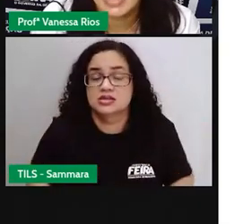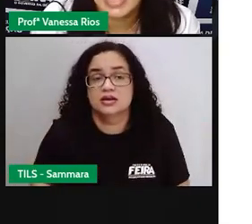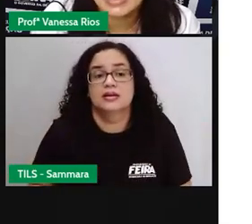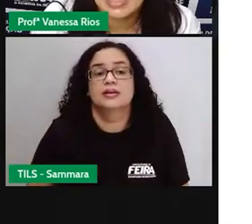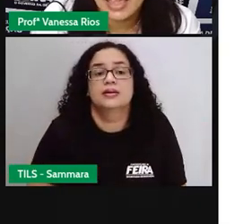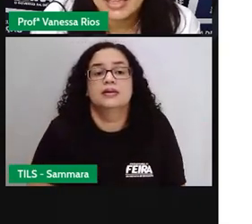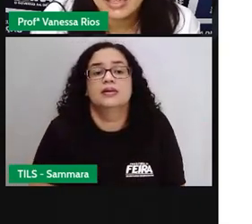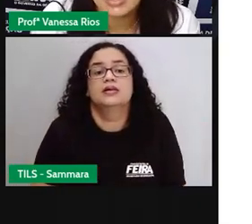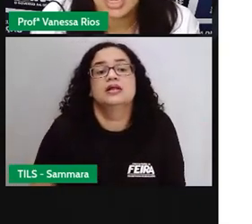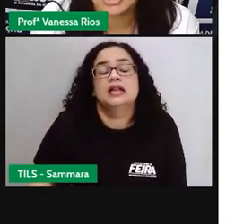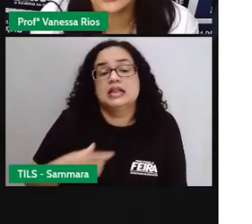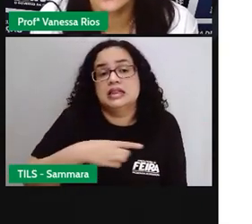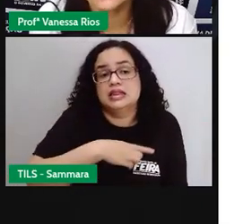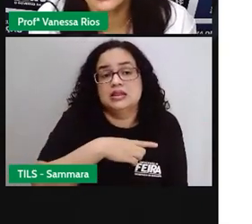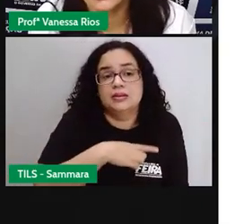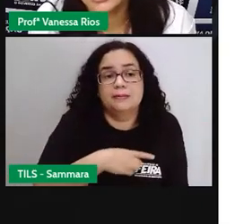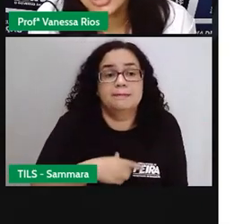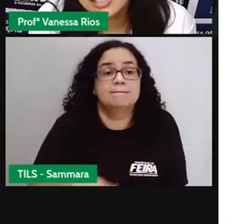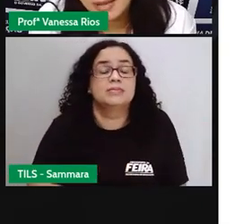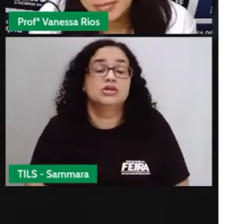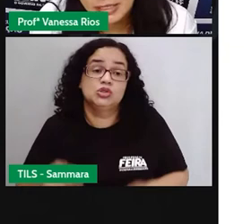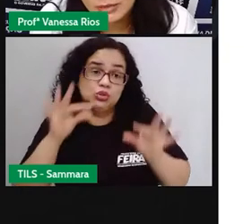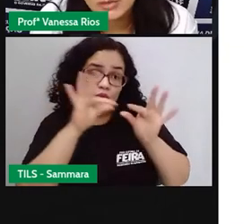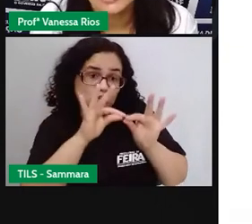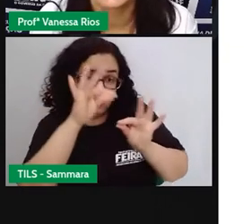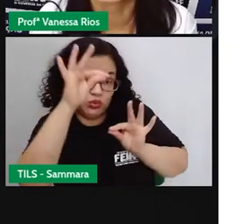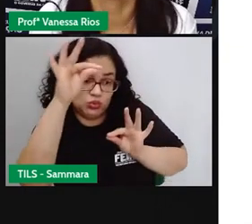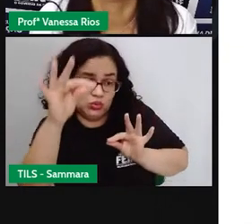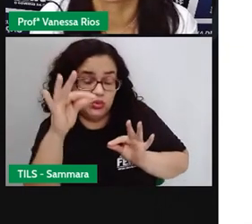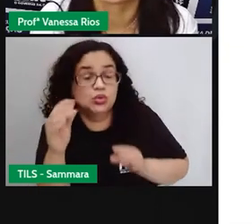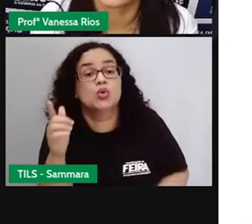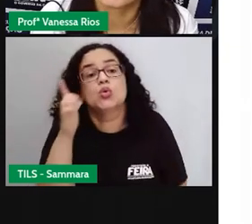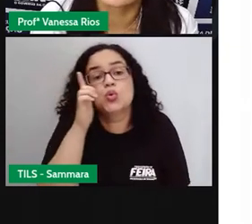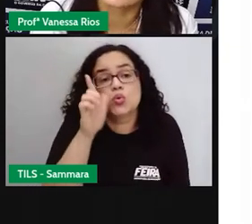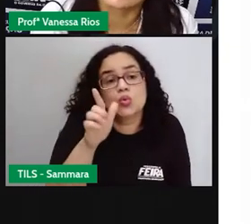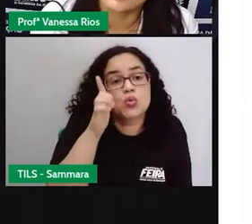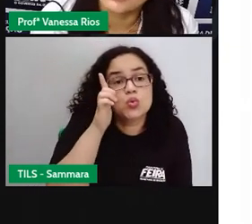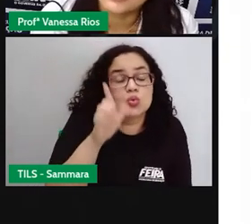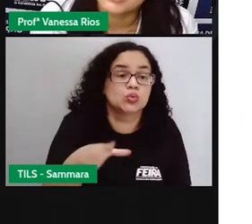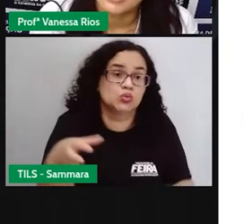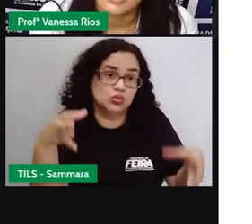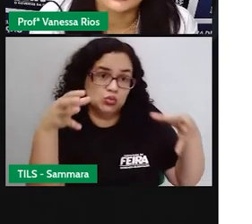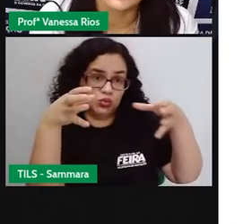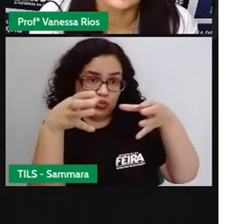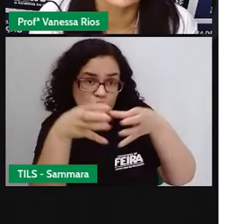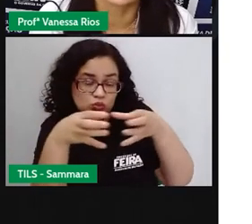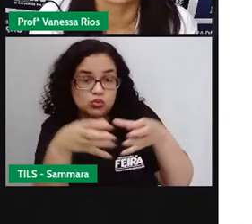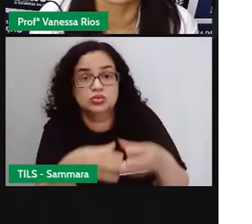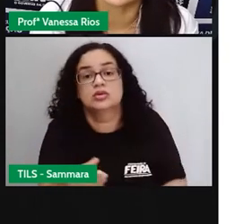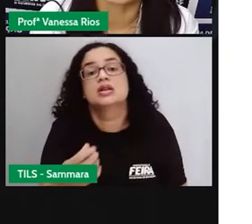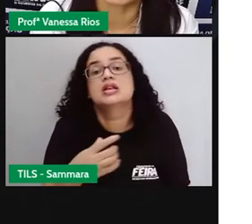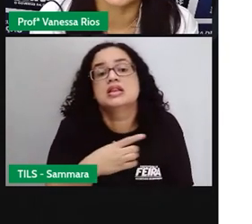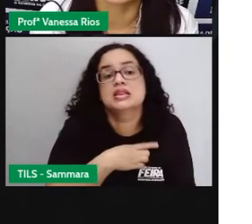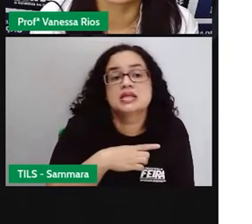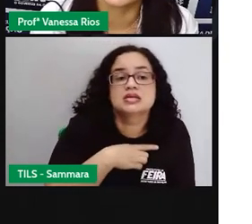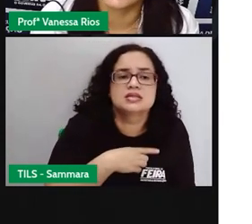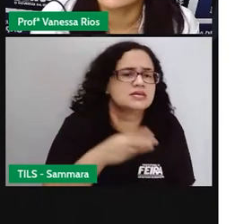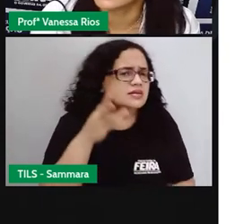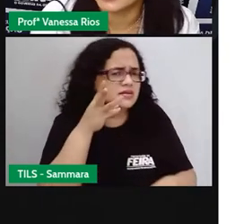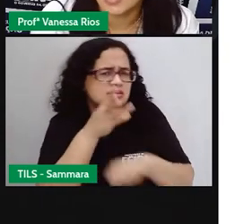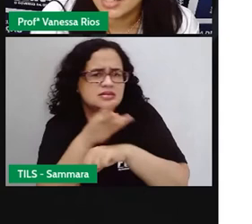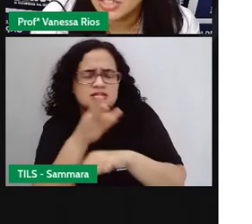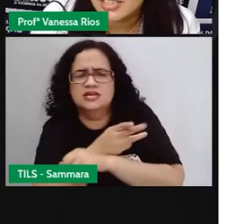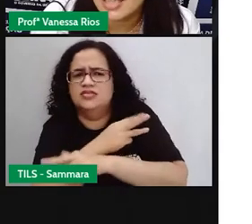driblar aí essas questões do distanciamento e conseguir formar os grupos. Existe grupo de zap aí para tanta